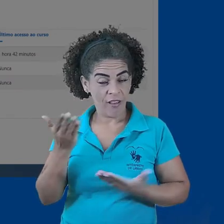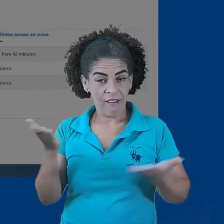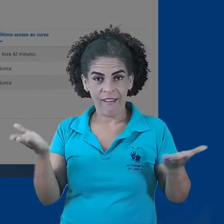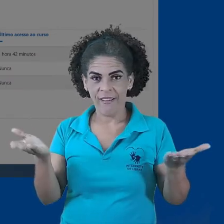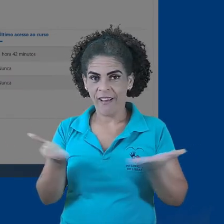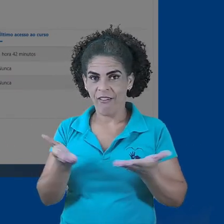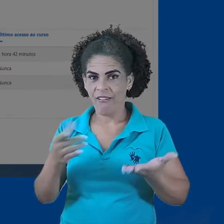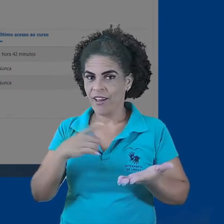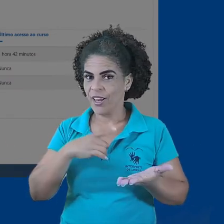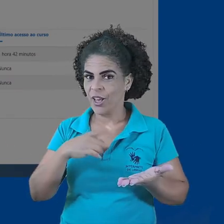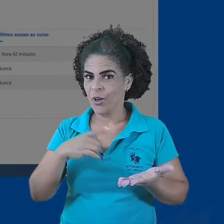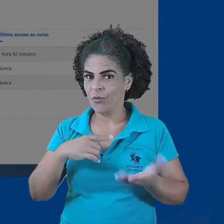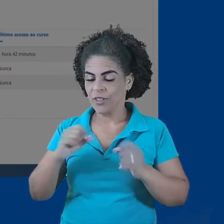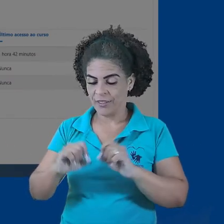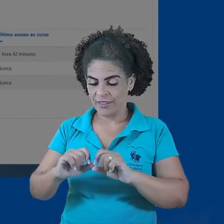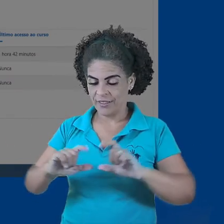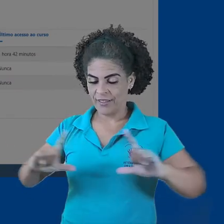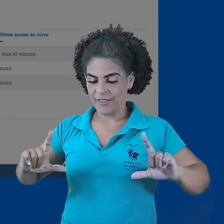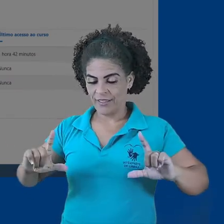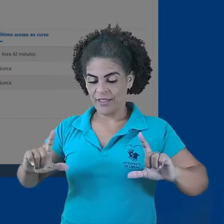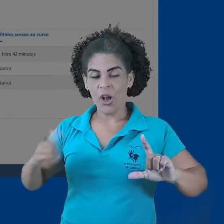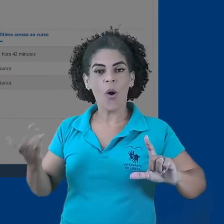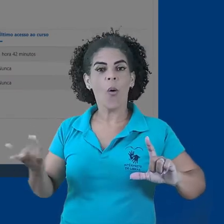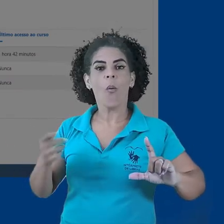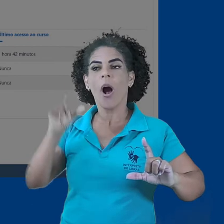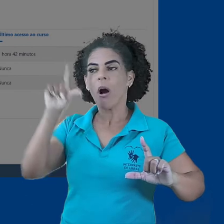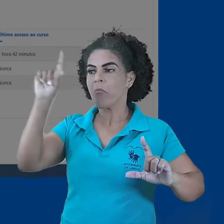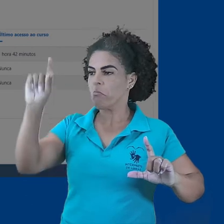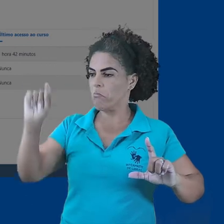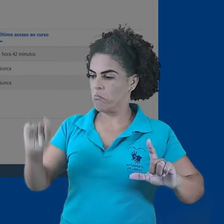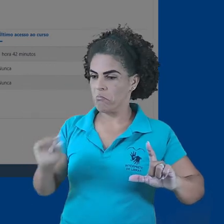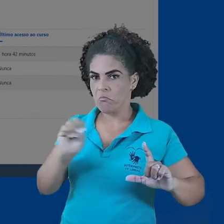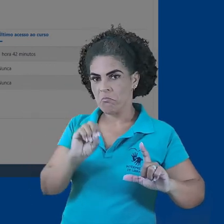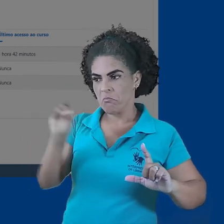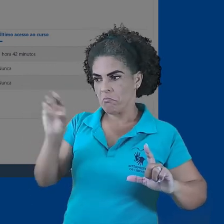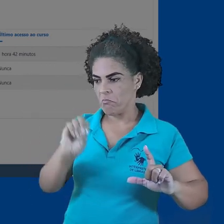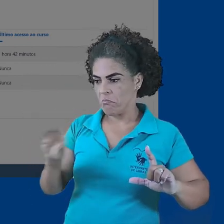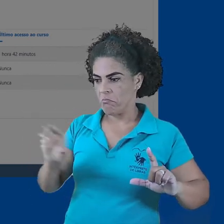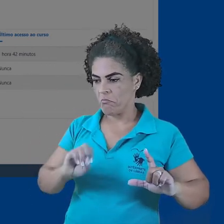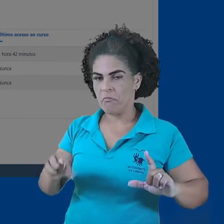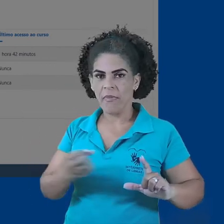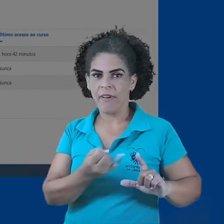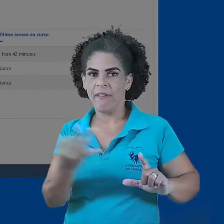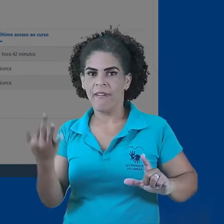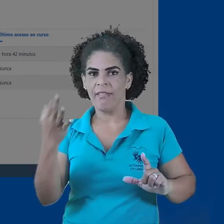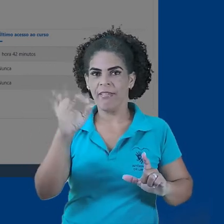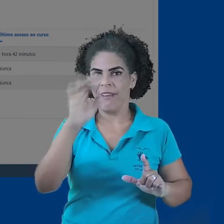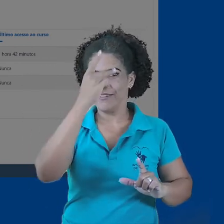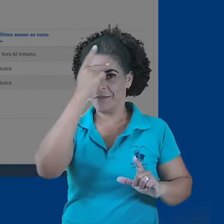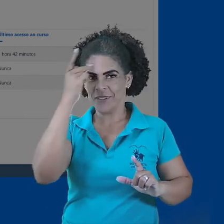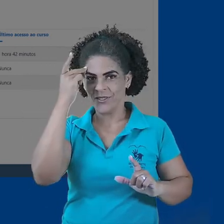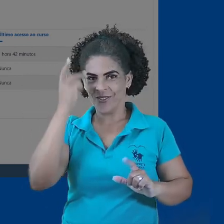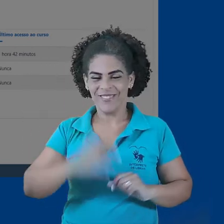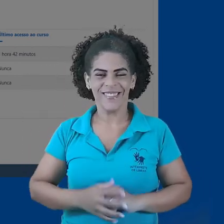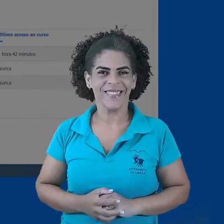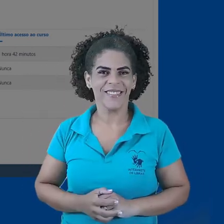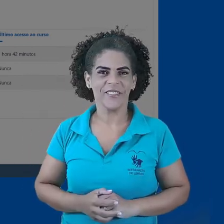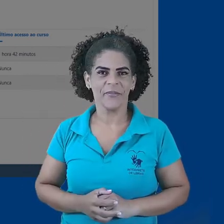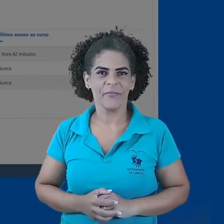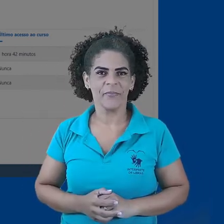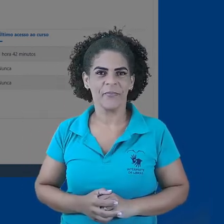Reparem. Agora, eu tenho uma caixa de mensagem, para a qual eu vou enviar uma mensagem para três pessoas.